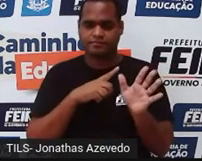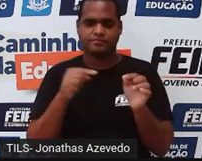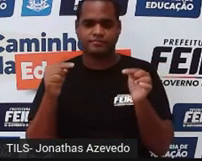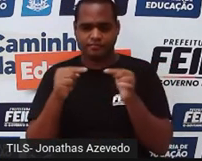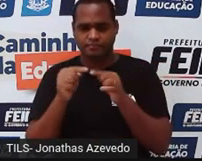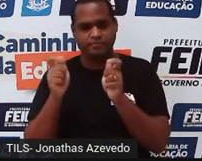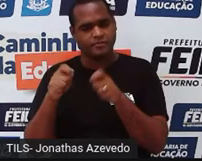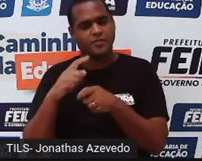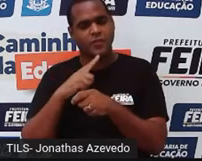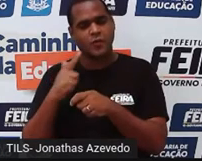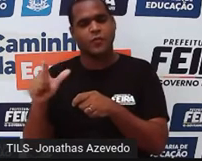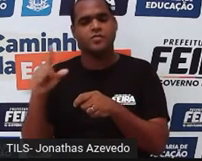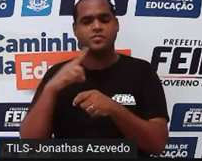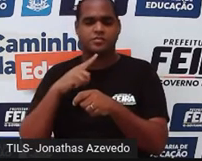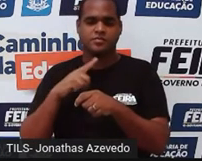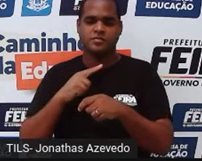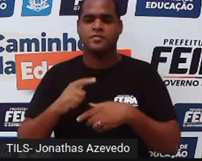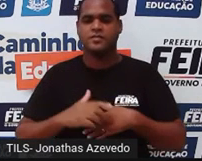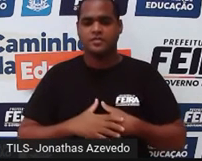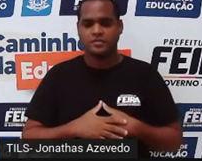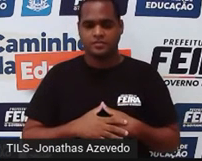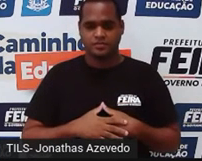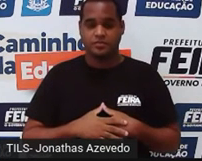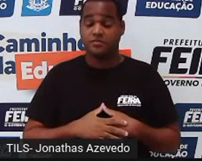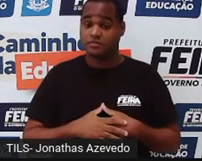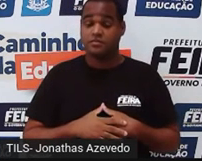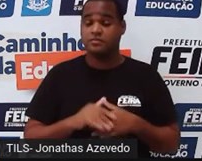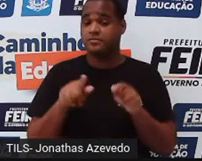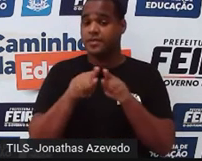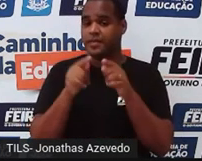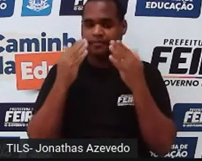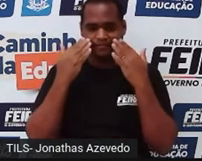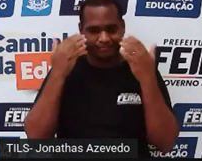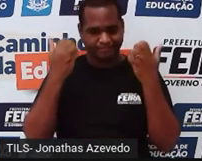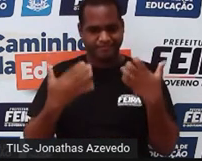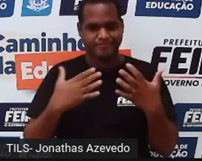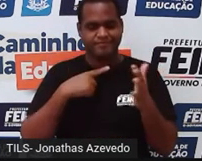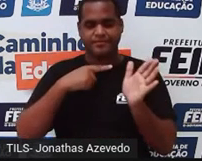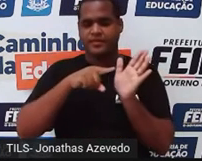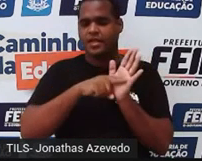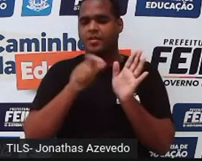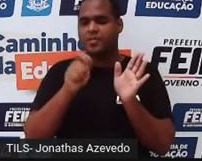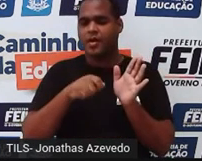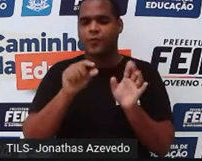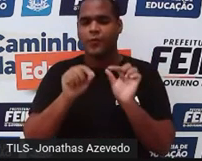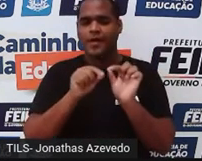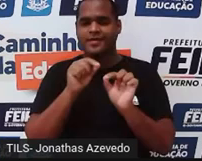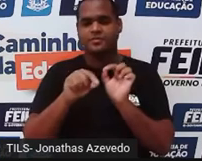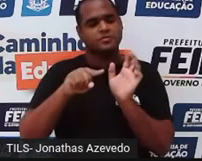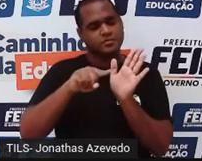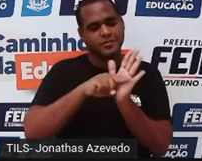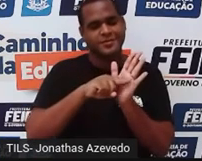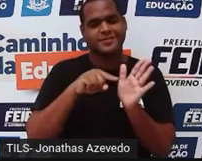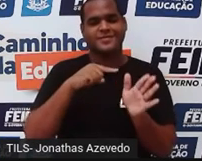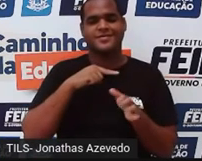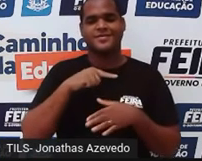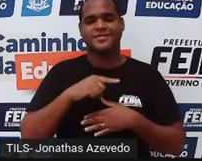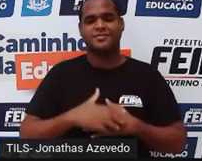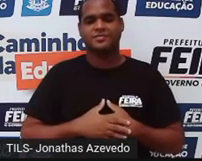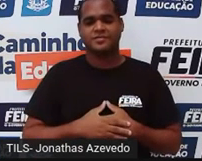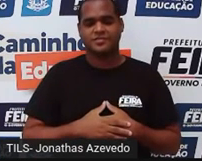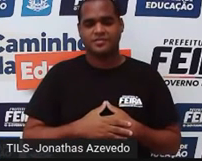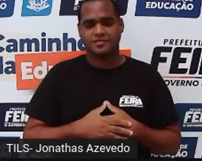positivos também existem infinitos. E para representar os negativos, a gente usa um sinalzinho de menos na frente, né?